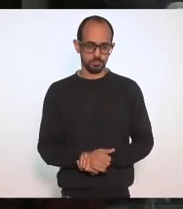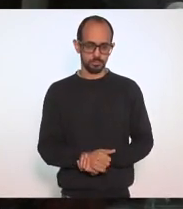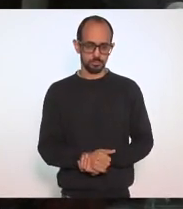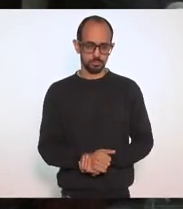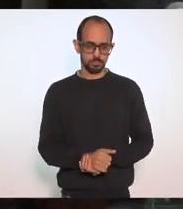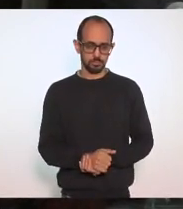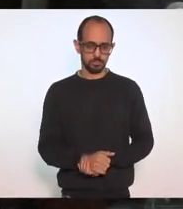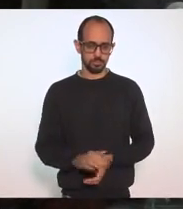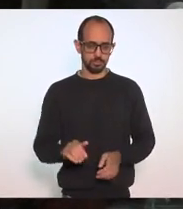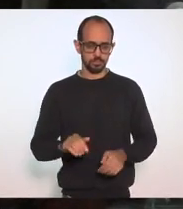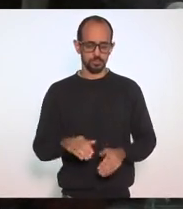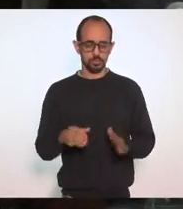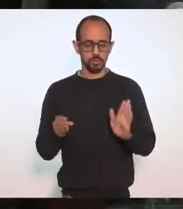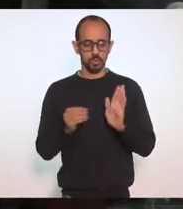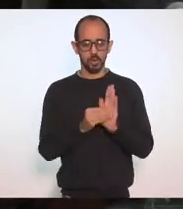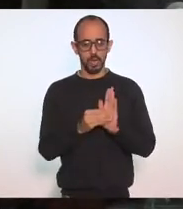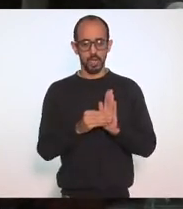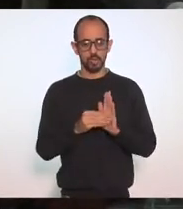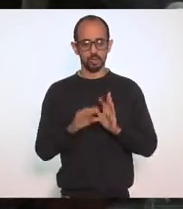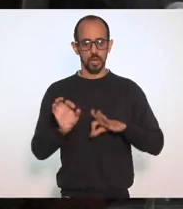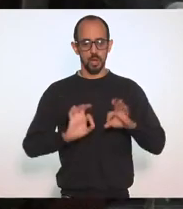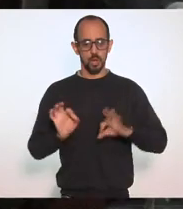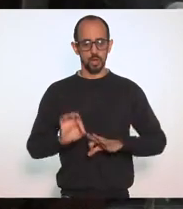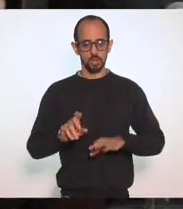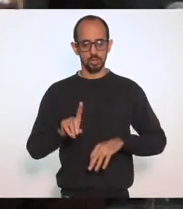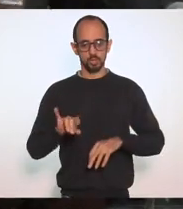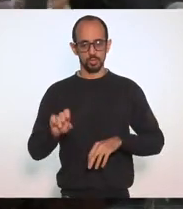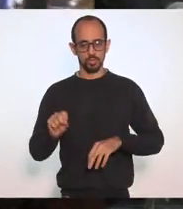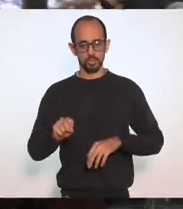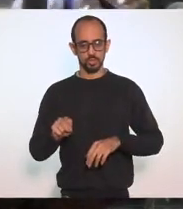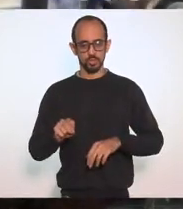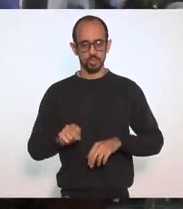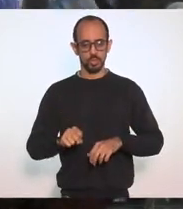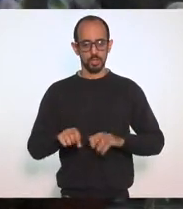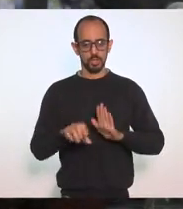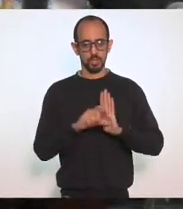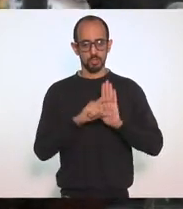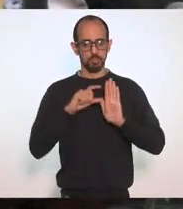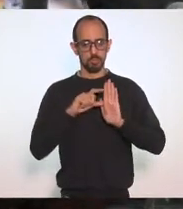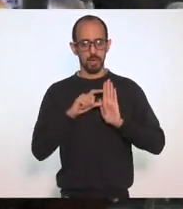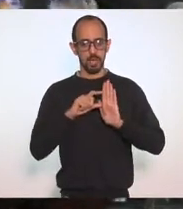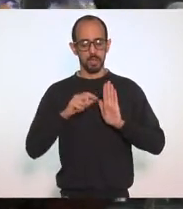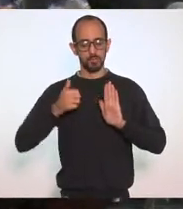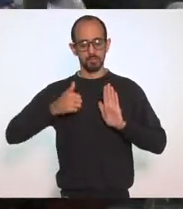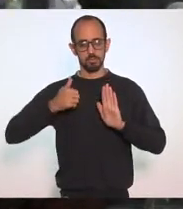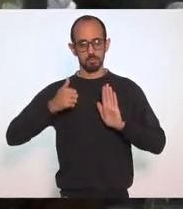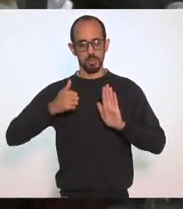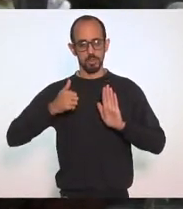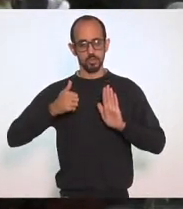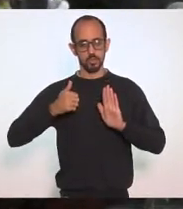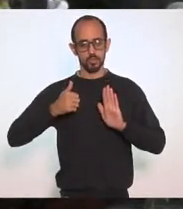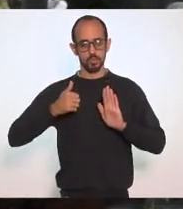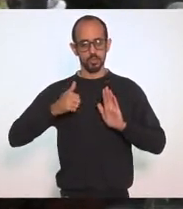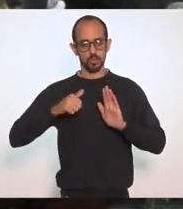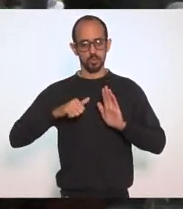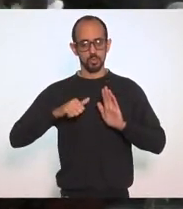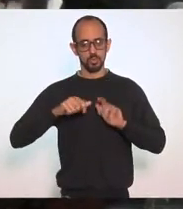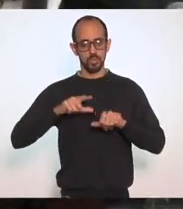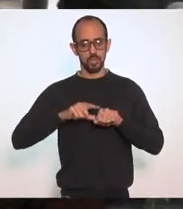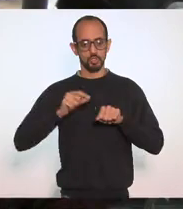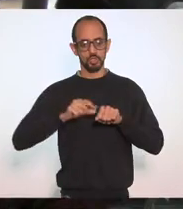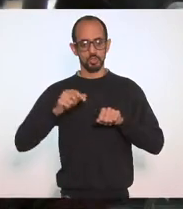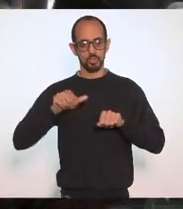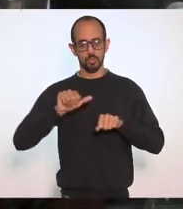Incluídos na ordem Do dia De acordo Com Parágrafo Primeiro Do artigo 47 Do rendimento interno Em tramitação ordinária